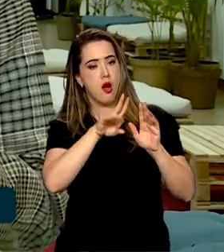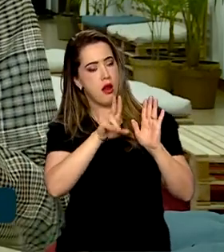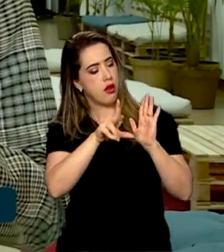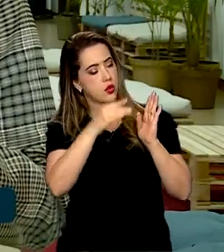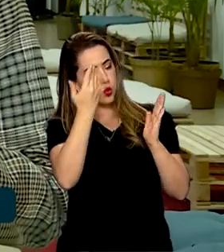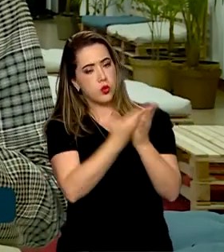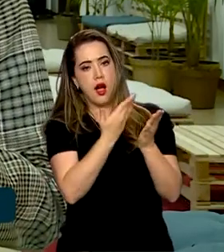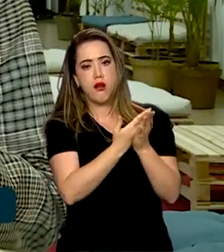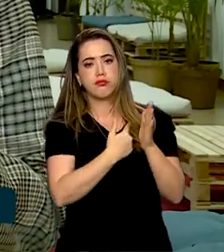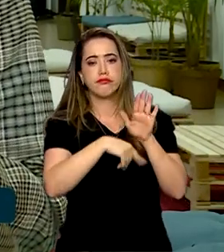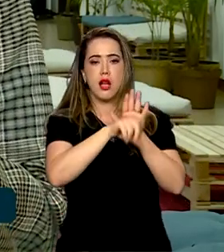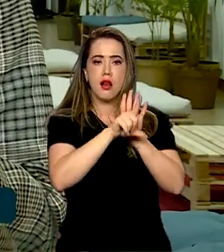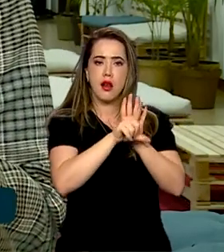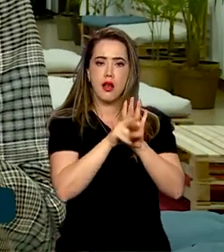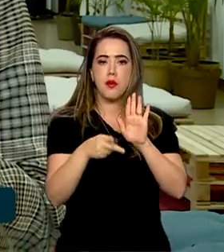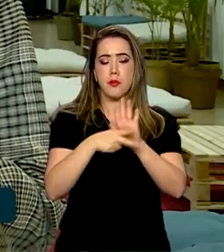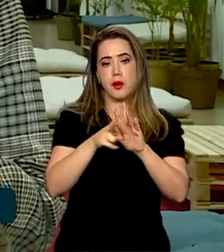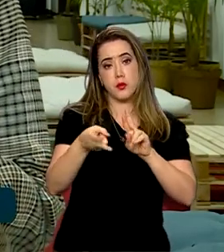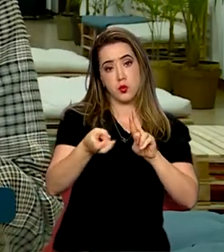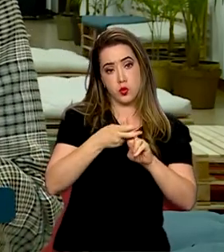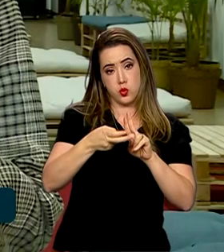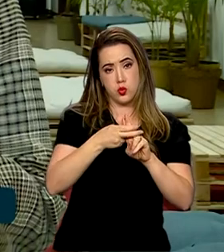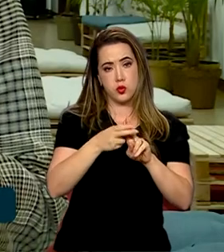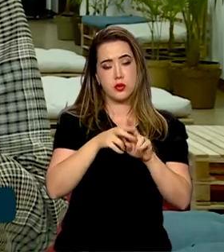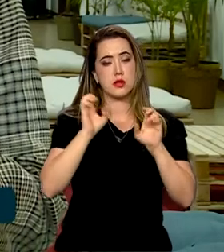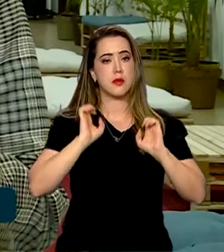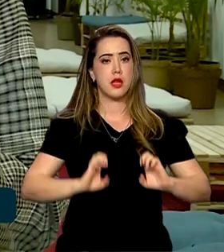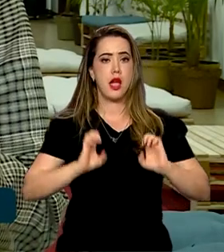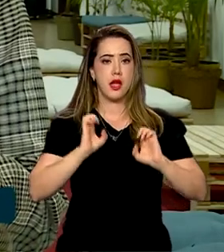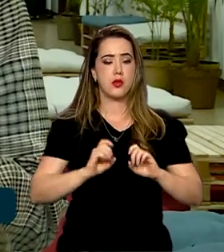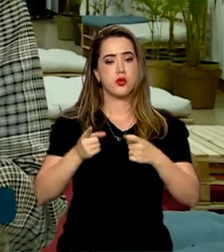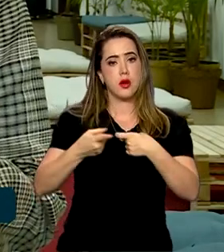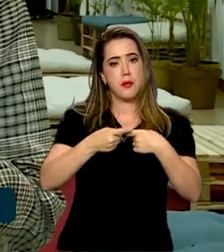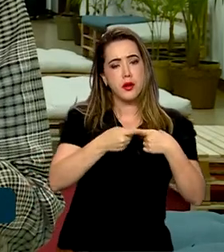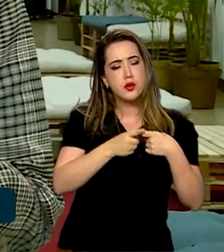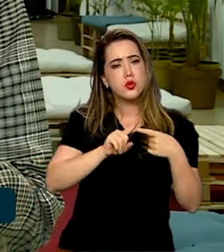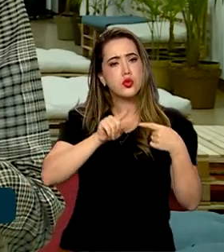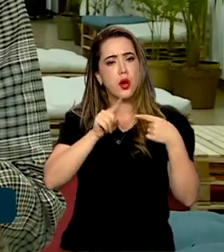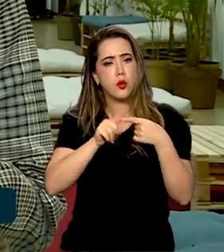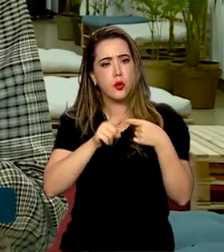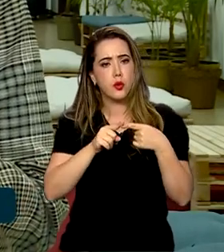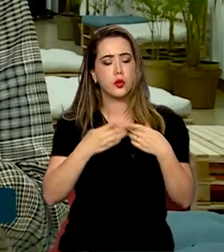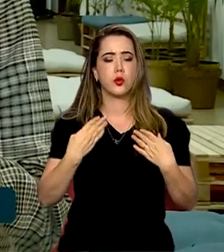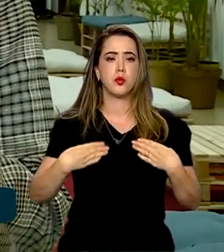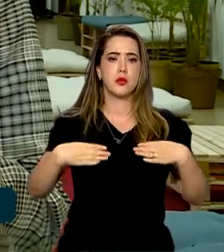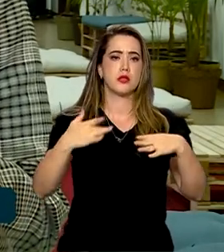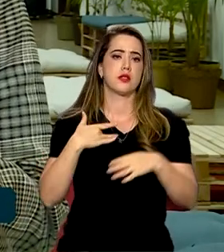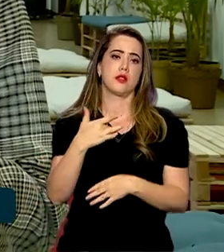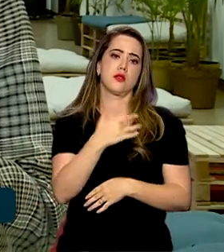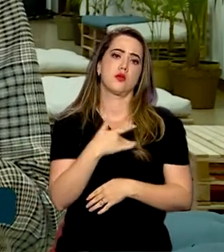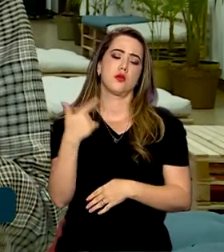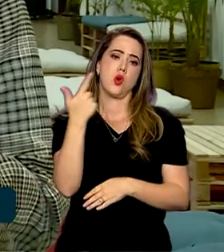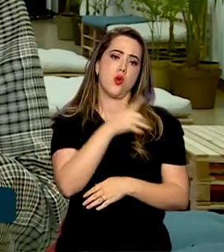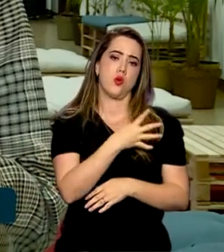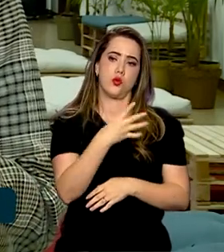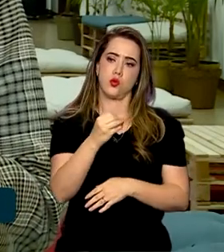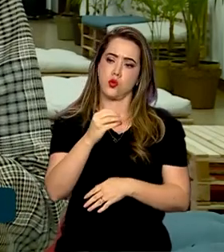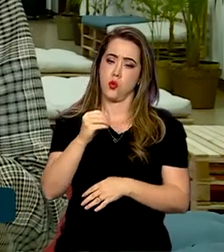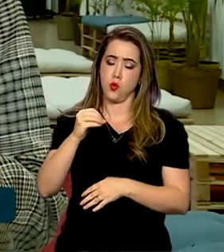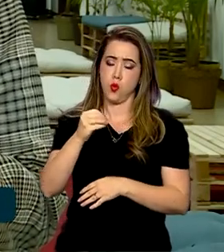Saúde, protocolos clínicos e também ética médica. Segundo o Ministério da Saúde, outros 4